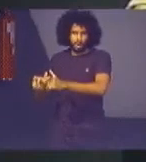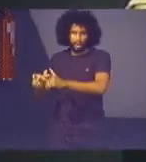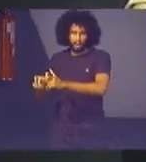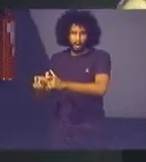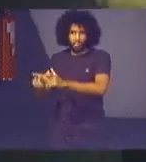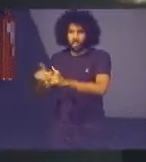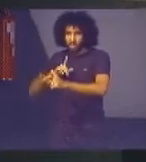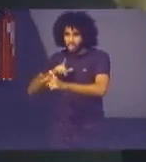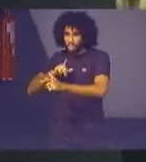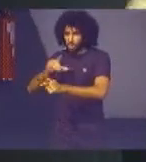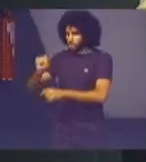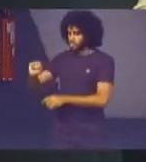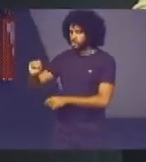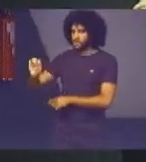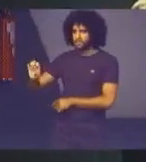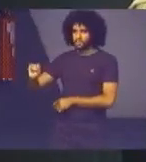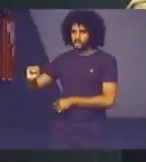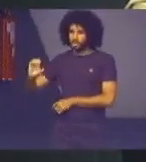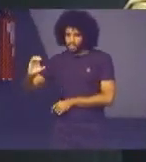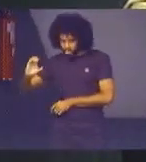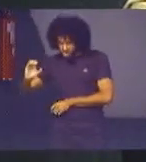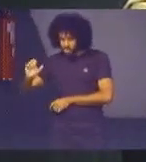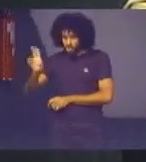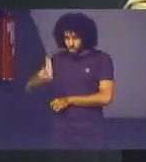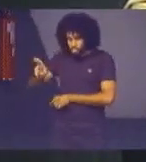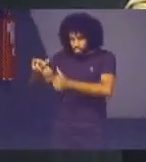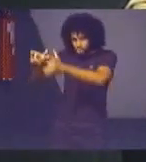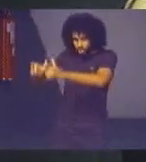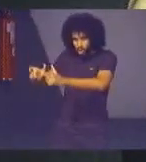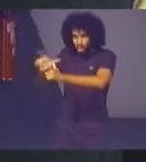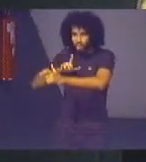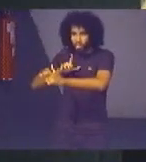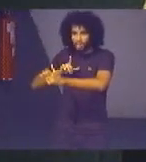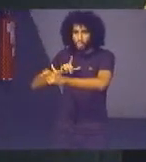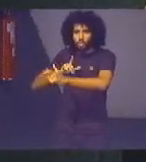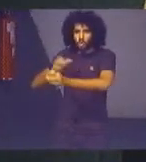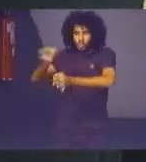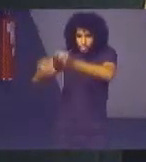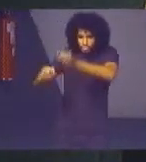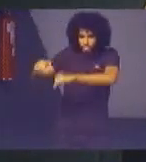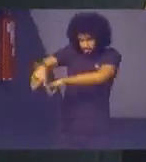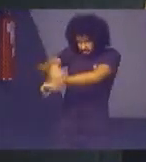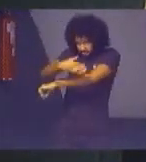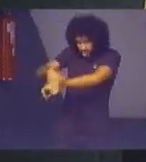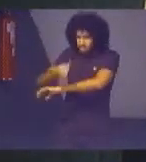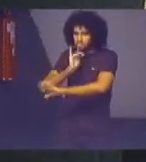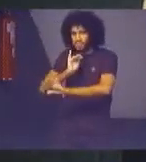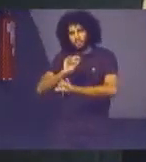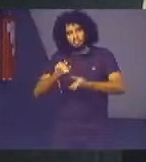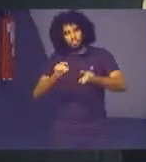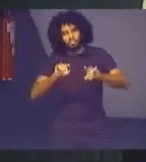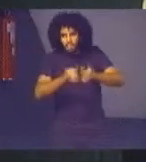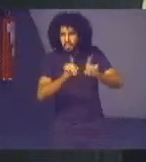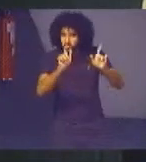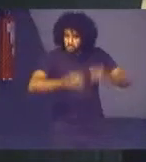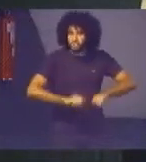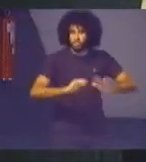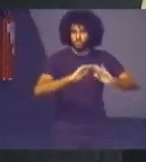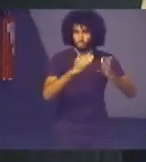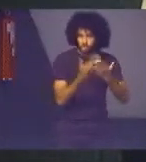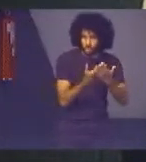Sesc para lá utilizar os espaços para fazer Justiça no Bairro quando eu não realizo nas escolas ou nas